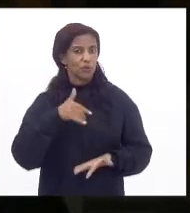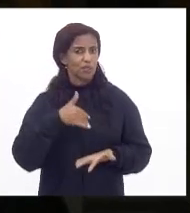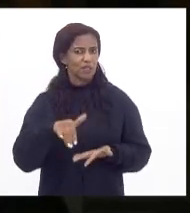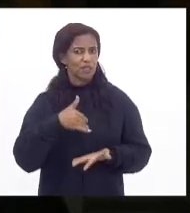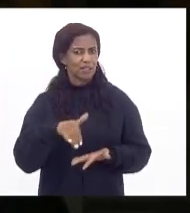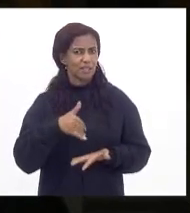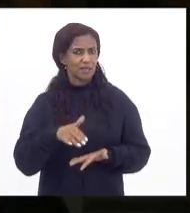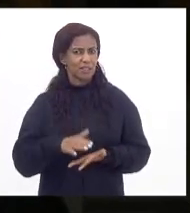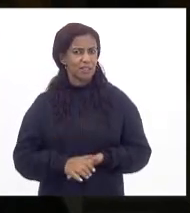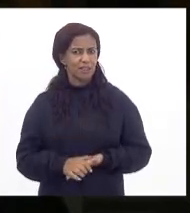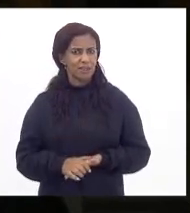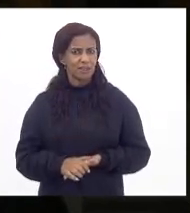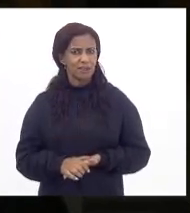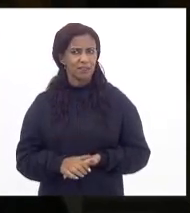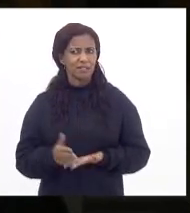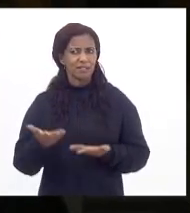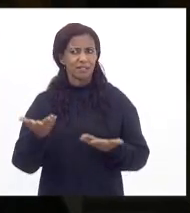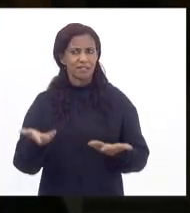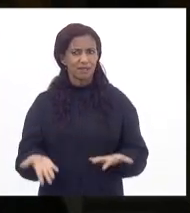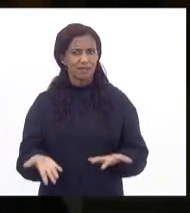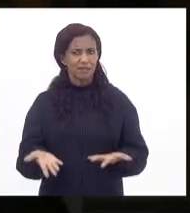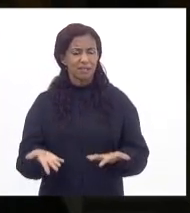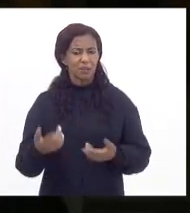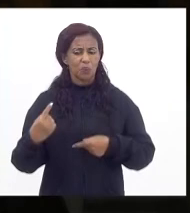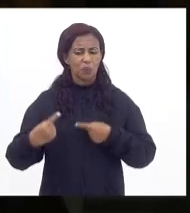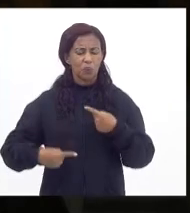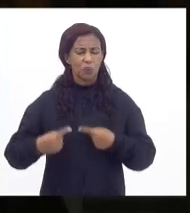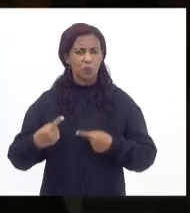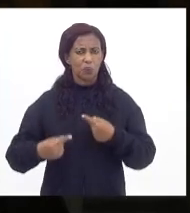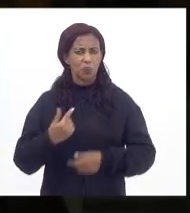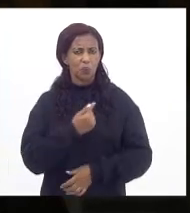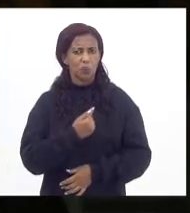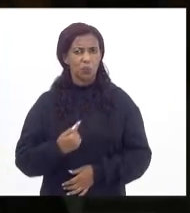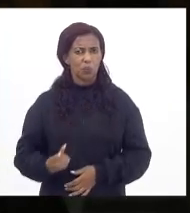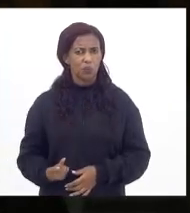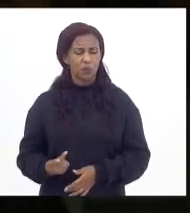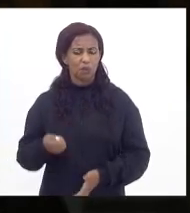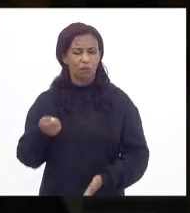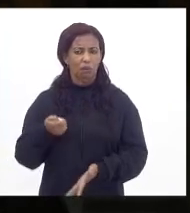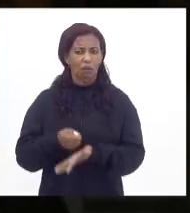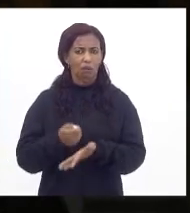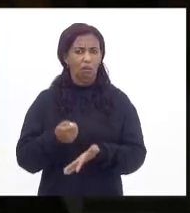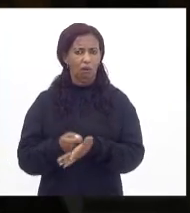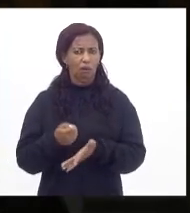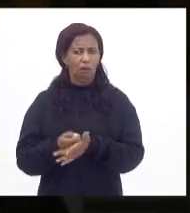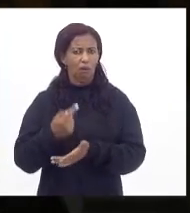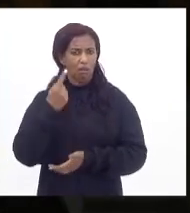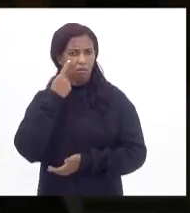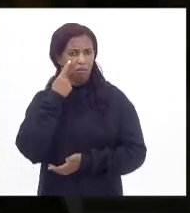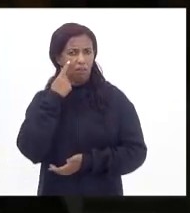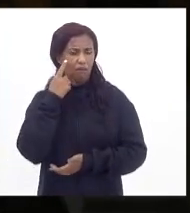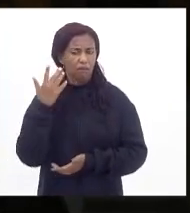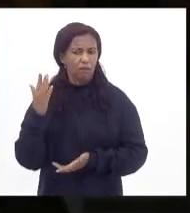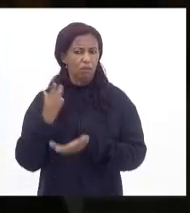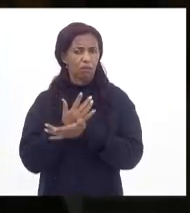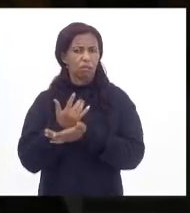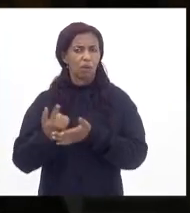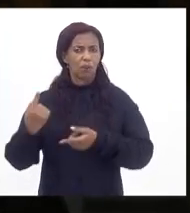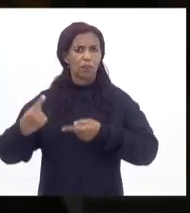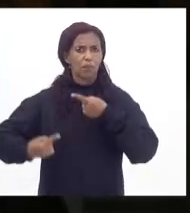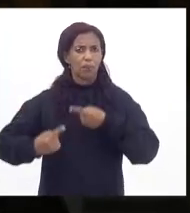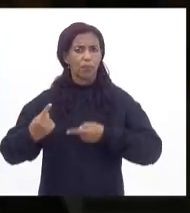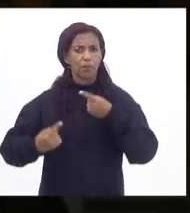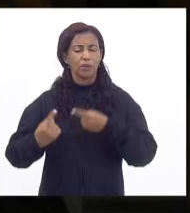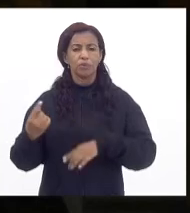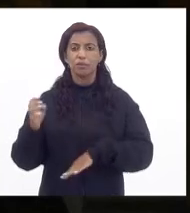de educação está sendo enquadrada politicamente pelo governo que está vendo algum timing político de reabertura das